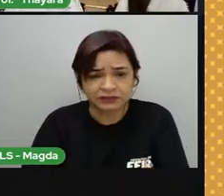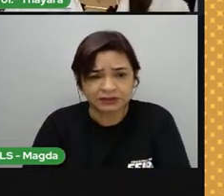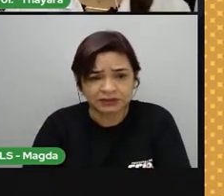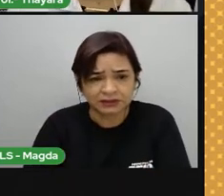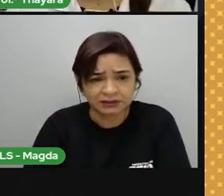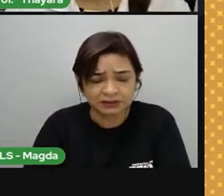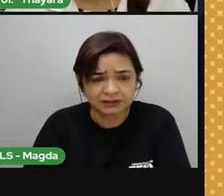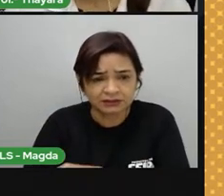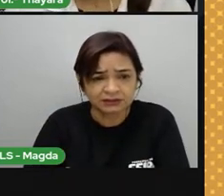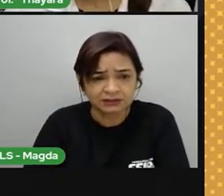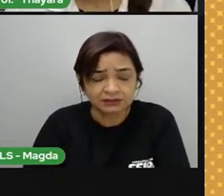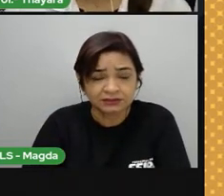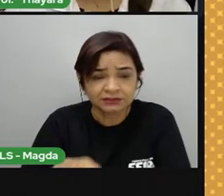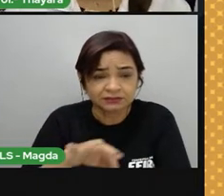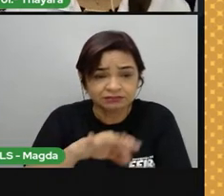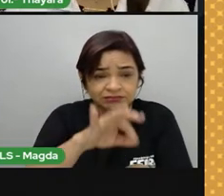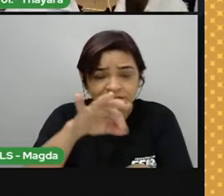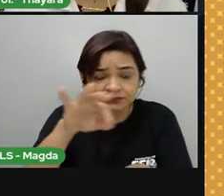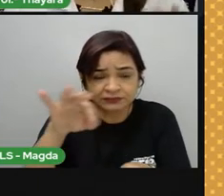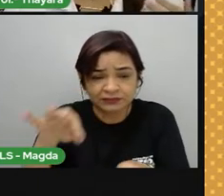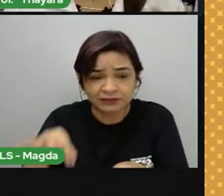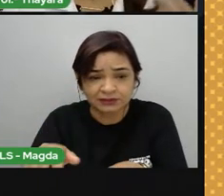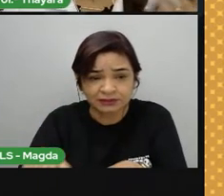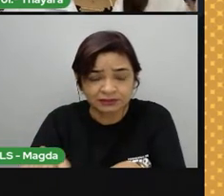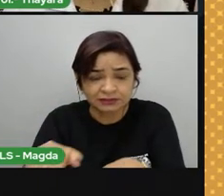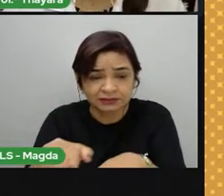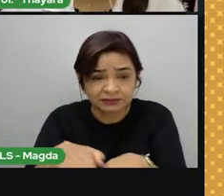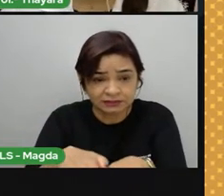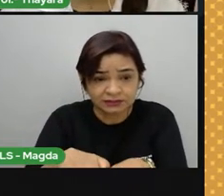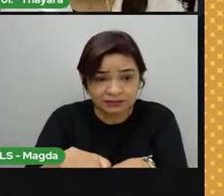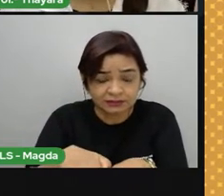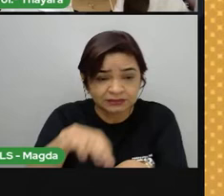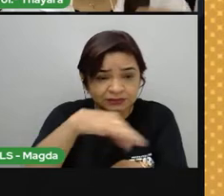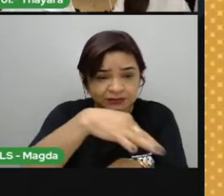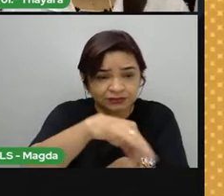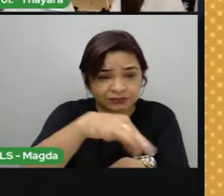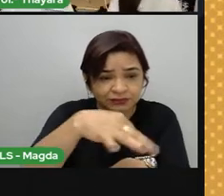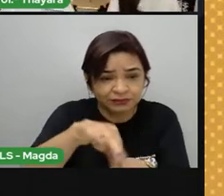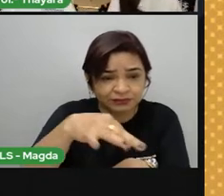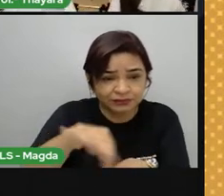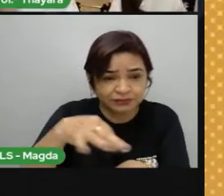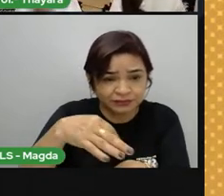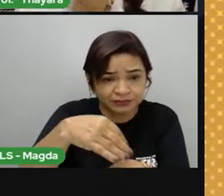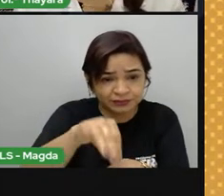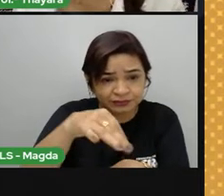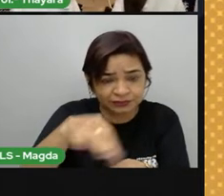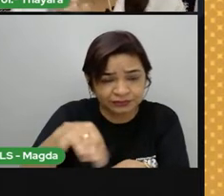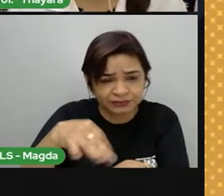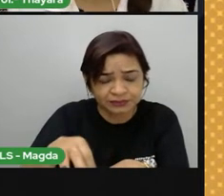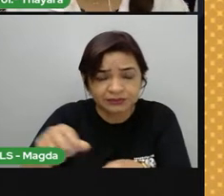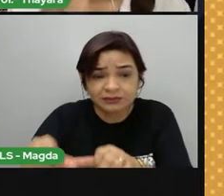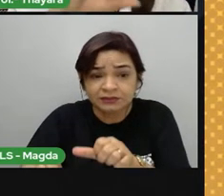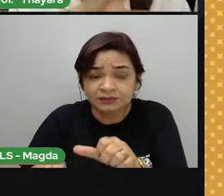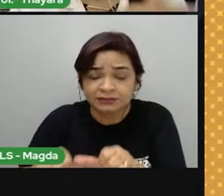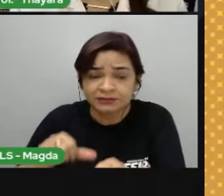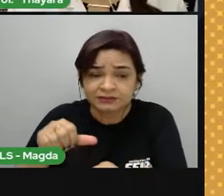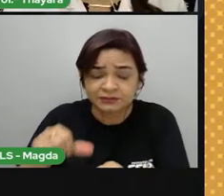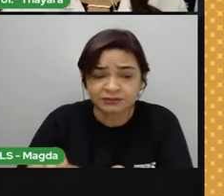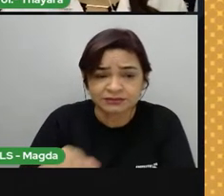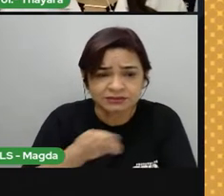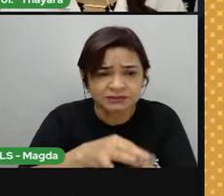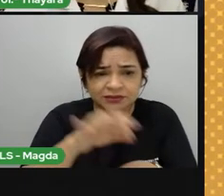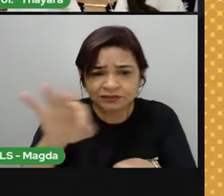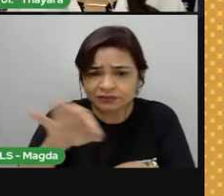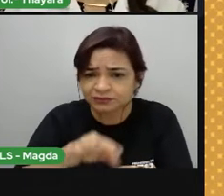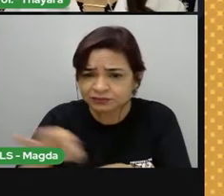preservada com o passar do tempo e forma assim o que a gente chama de fóssil. Então, nesse processo, quando a rocha fragmenta e esses